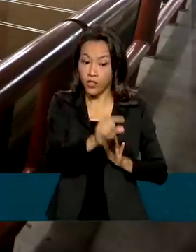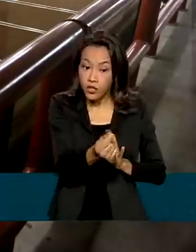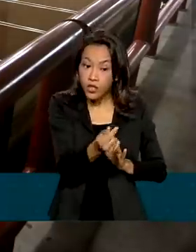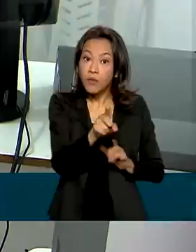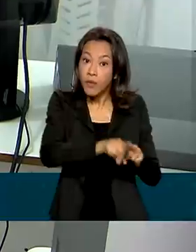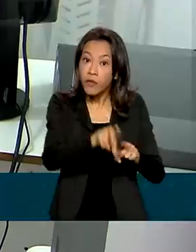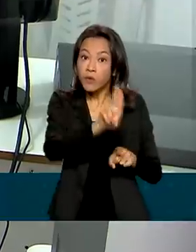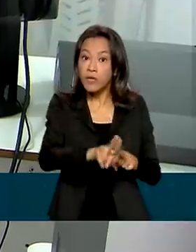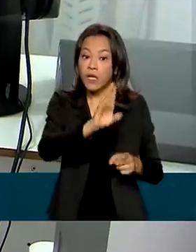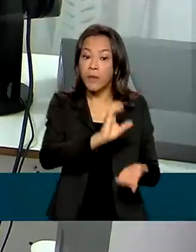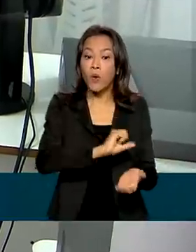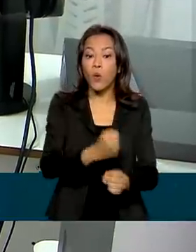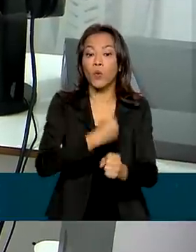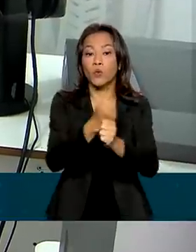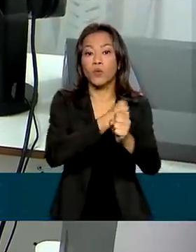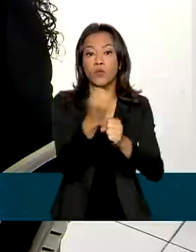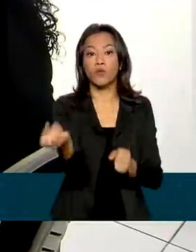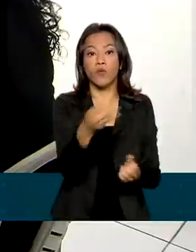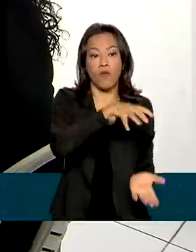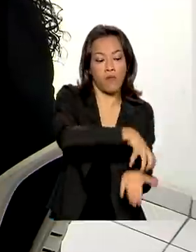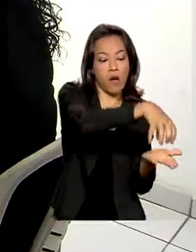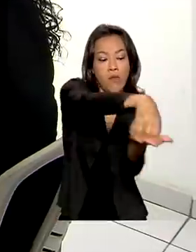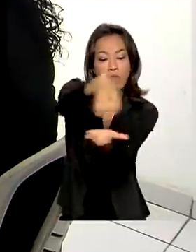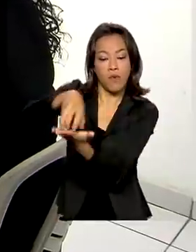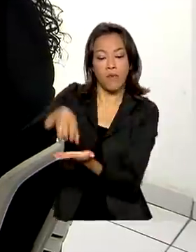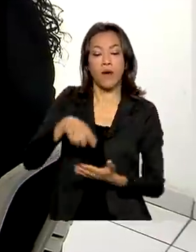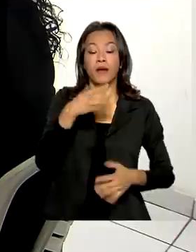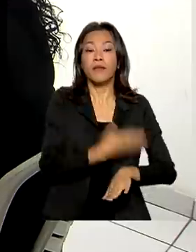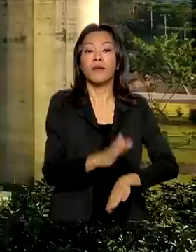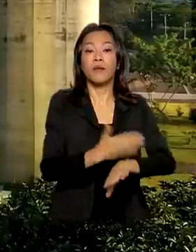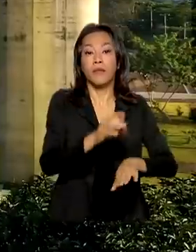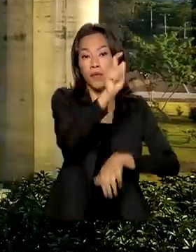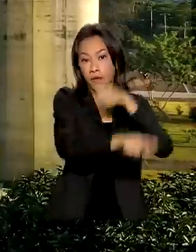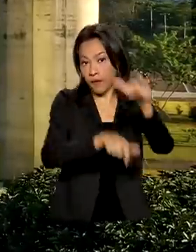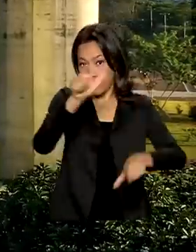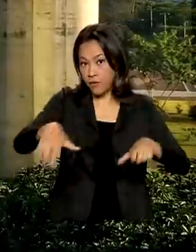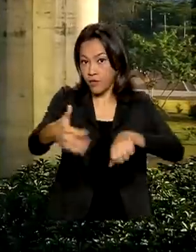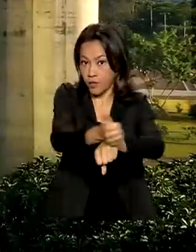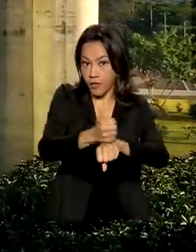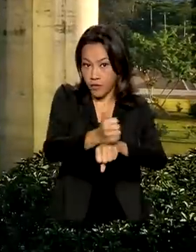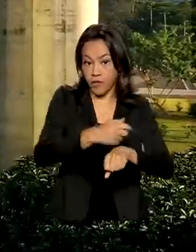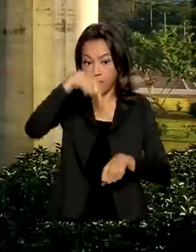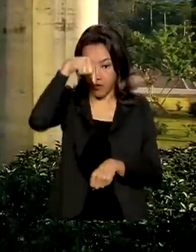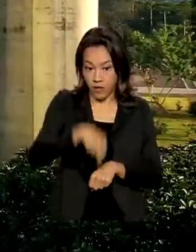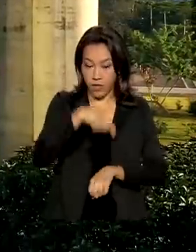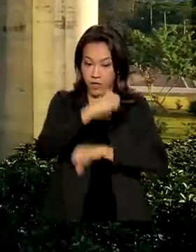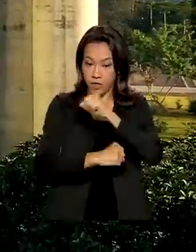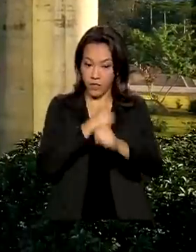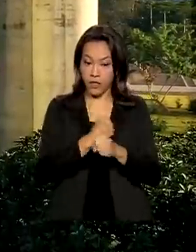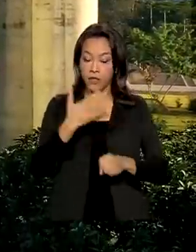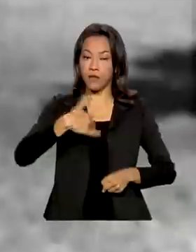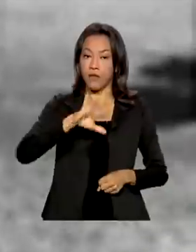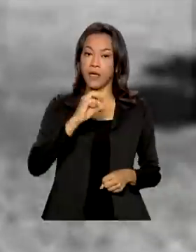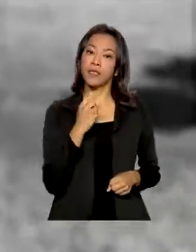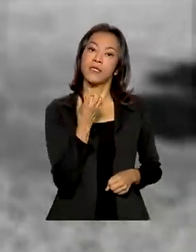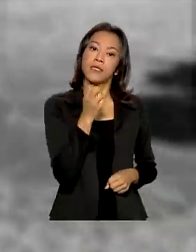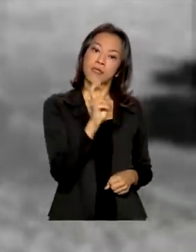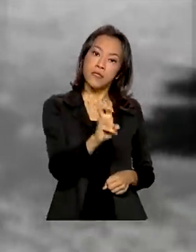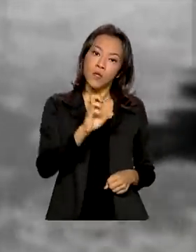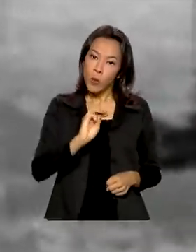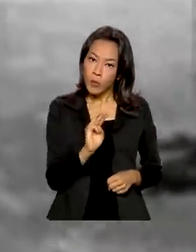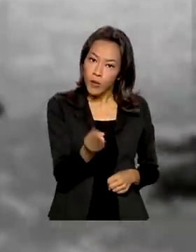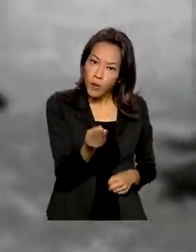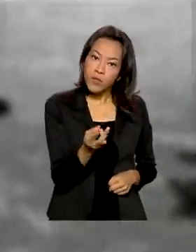novas unidades e na capacitação dos agentes socioeducativos. E para este ano, mais de 5 milhões de reais